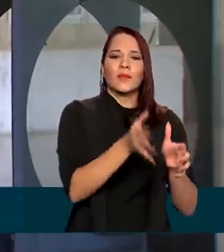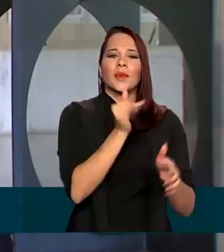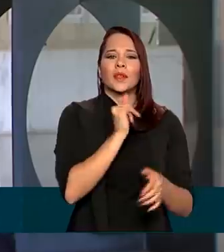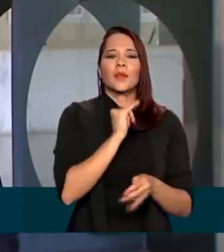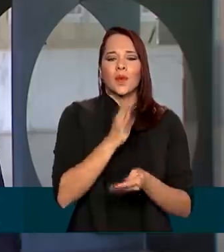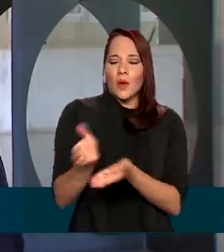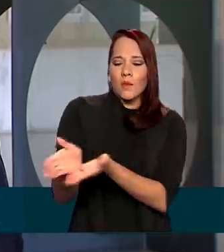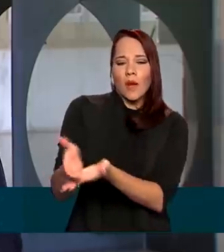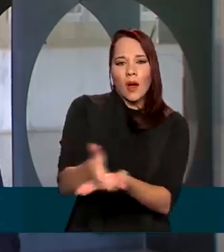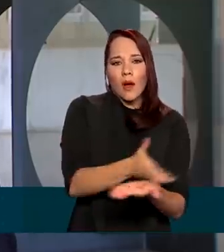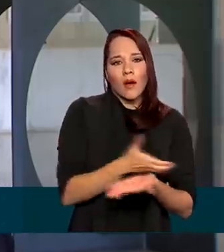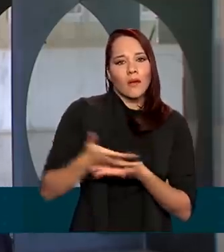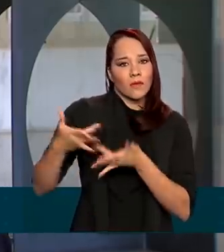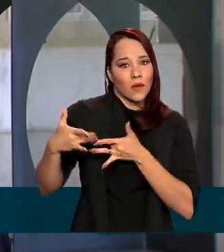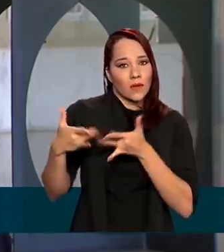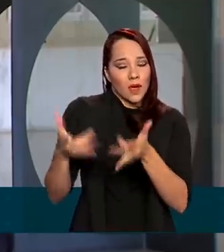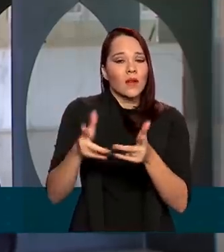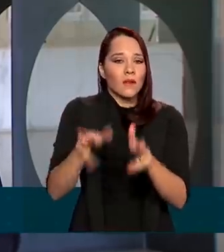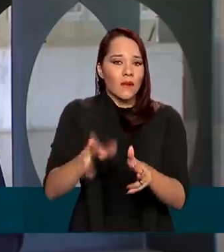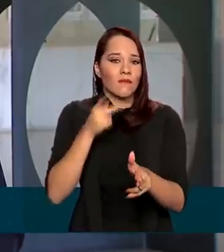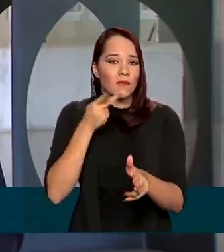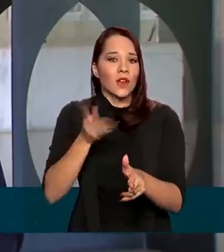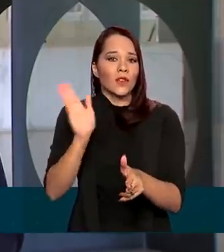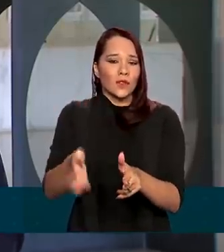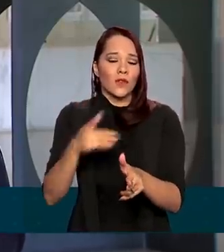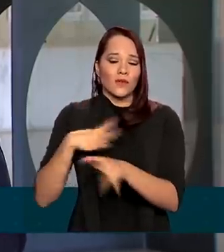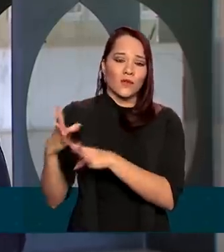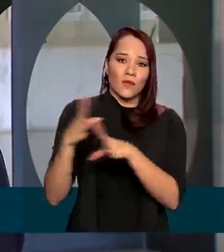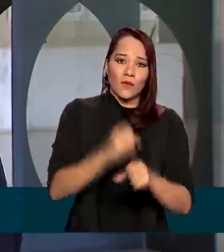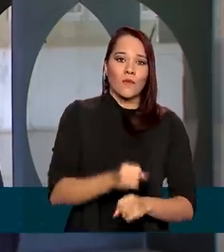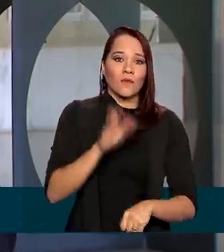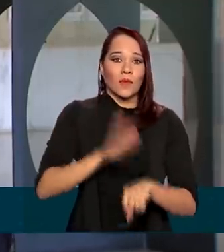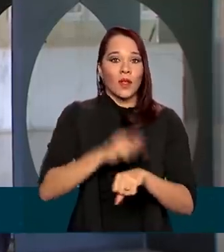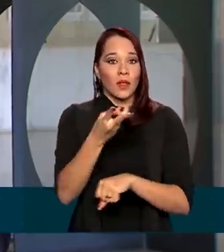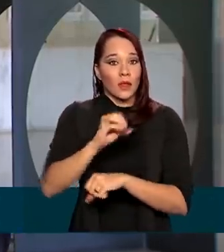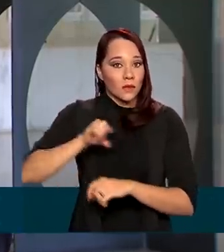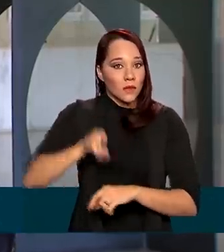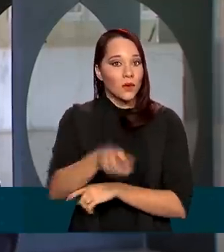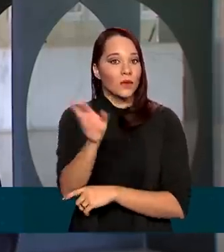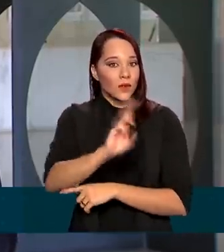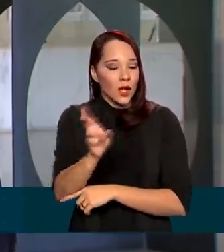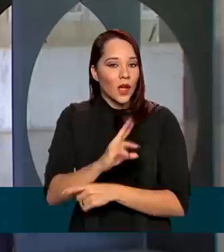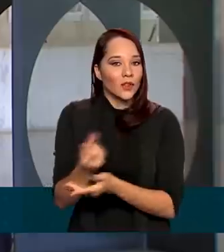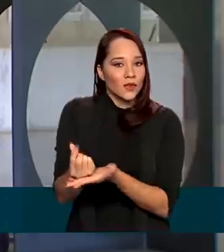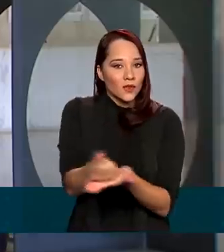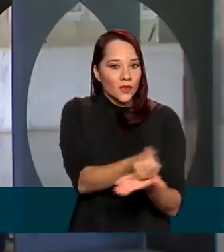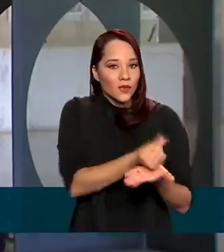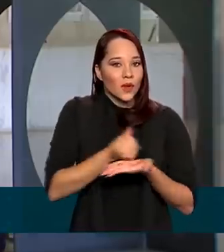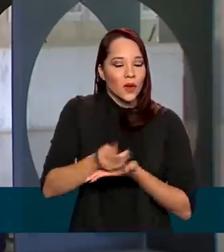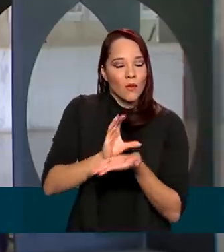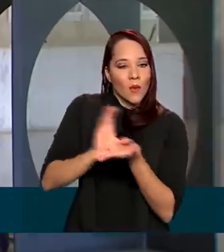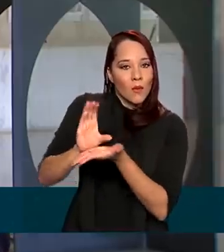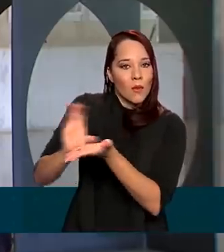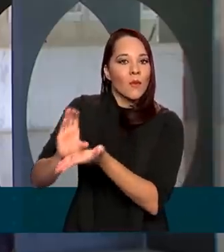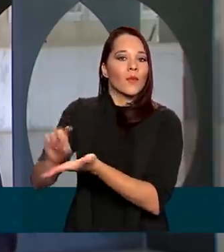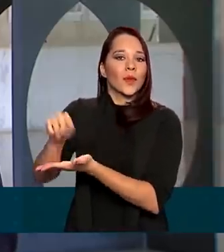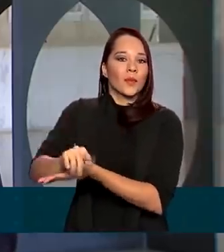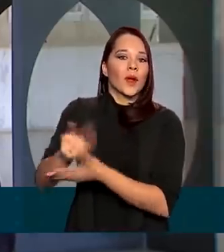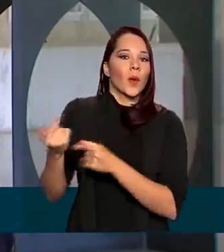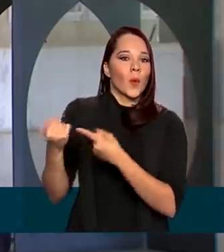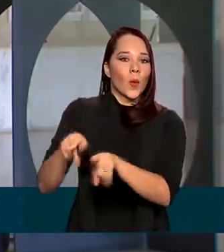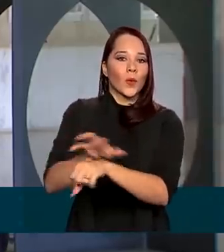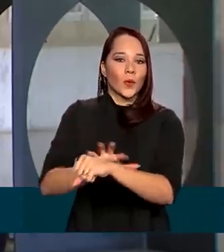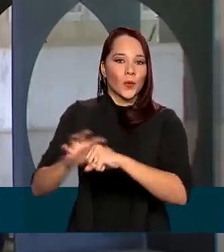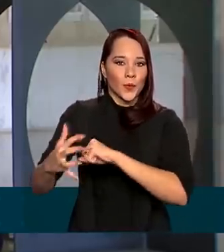o Arrecadação Voluntária, como você falou, que já somou mais de 10 milhões de reais em recursos arrecadados para ações de